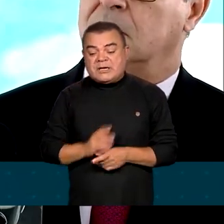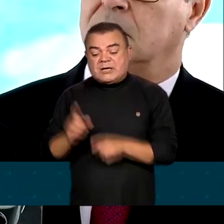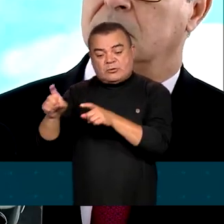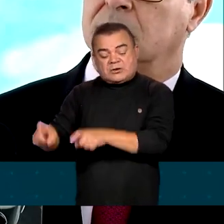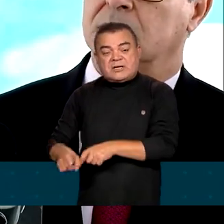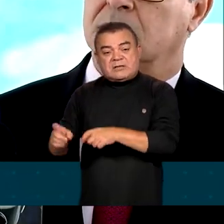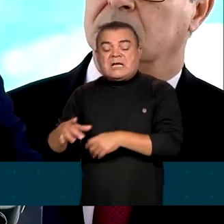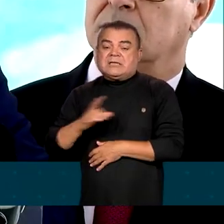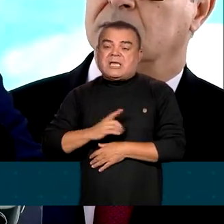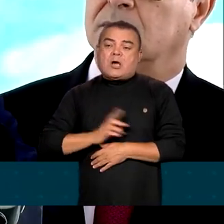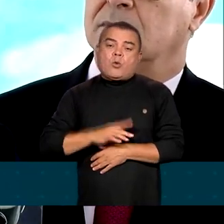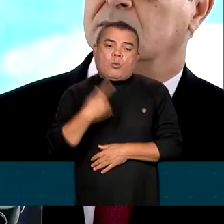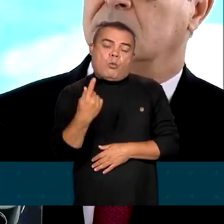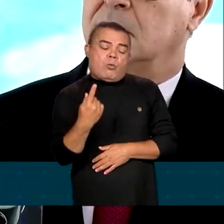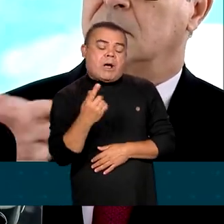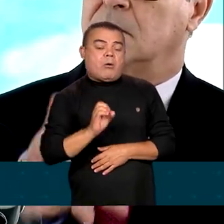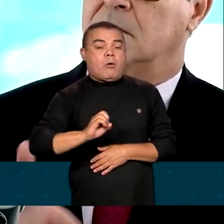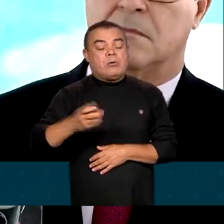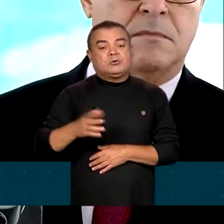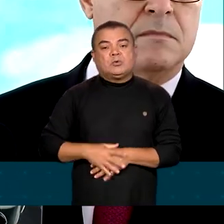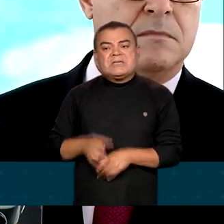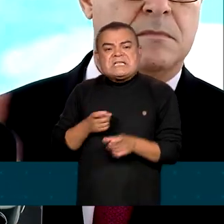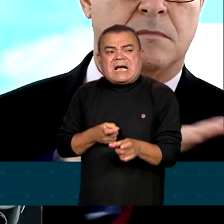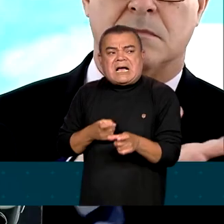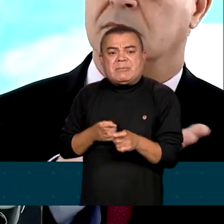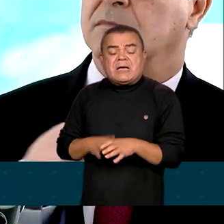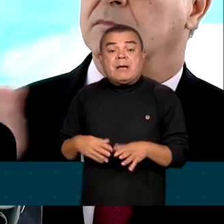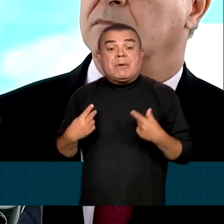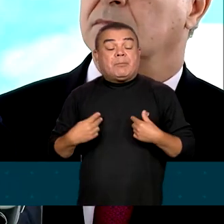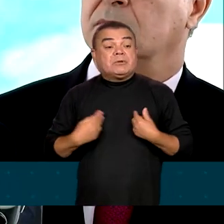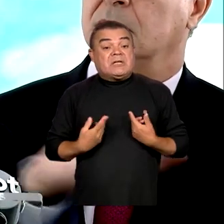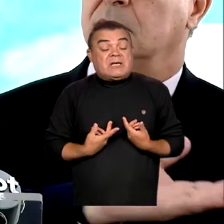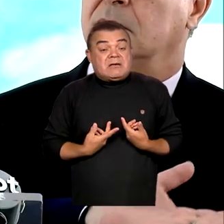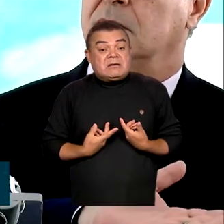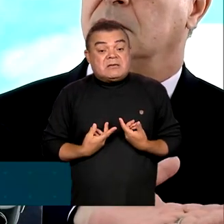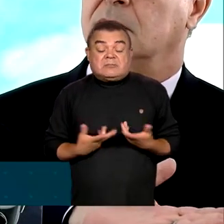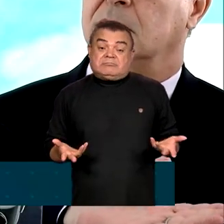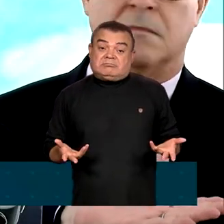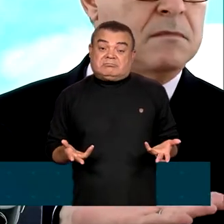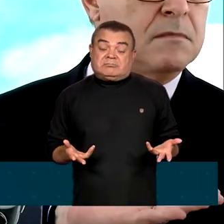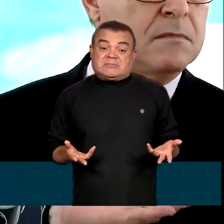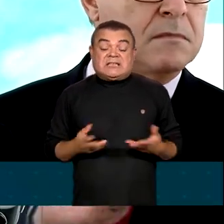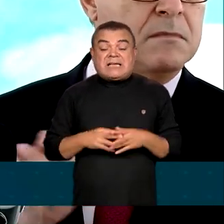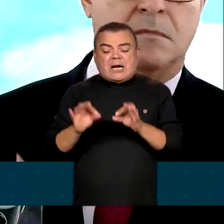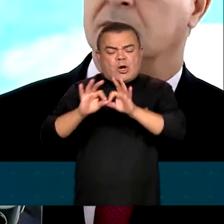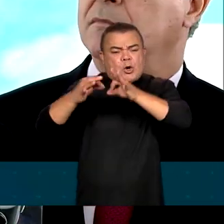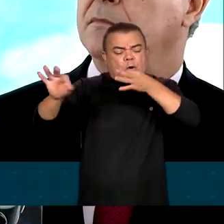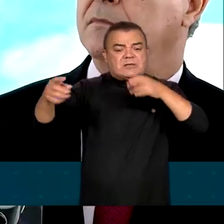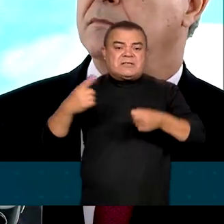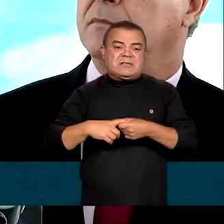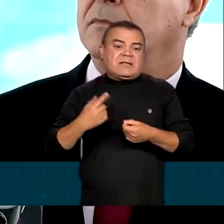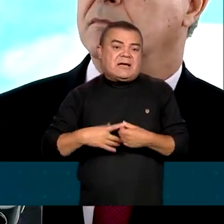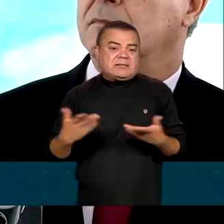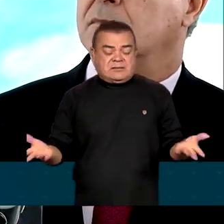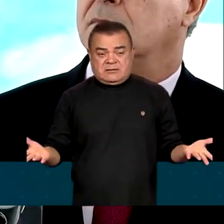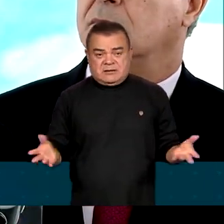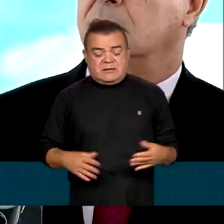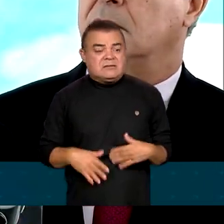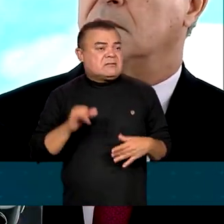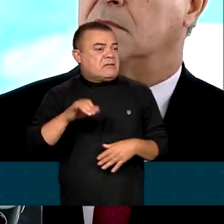armas lá para fazer a primeira defesa, um pouco de munição, porque lógico, ele está a 50, 100 quilômetros da cidade, se ele ligar no 190,